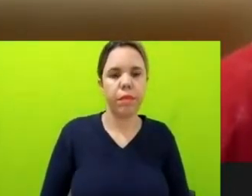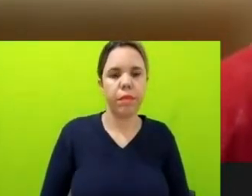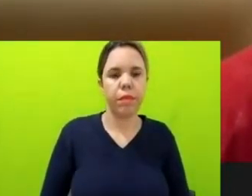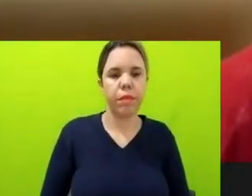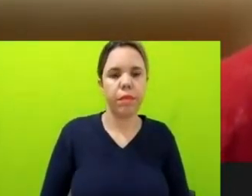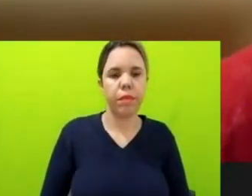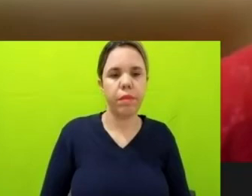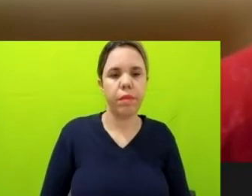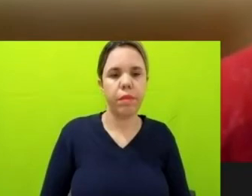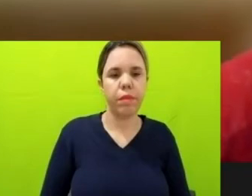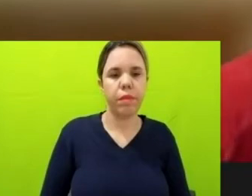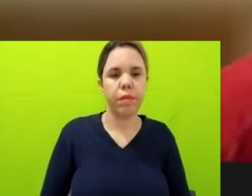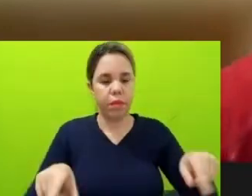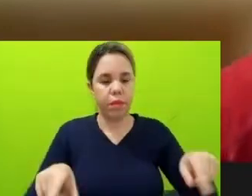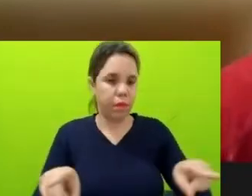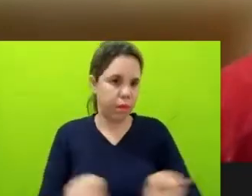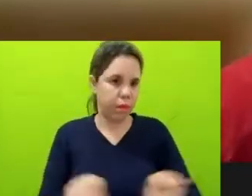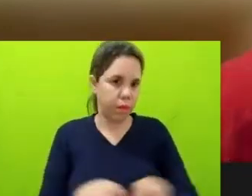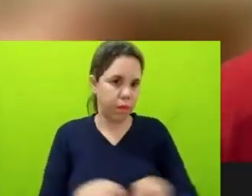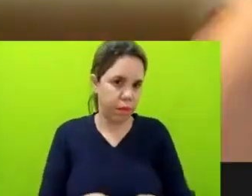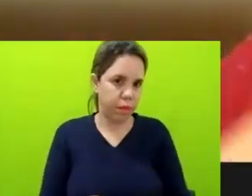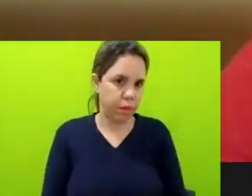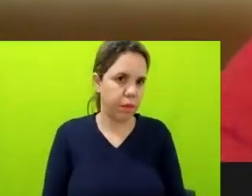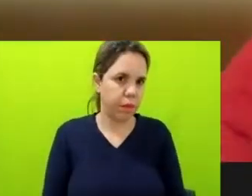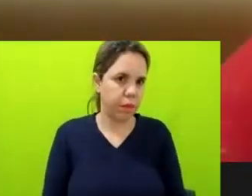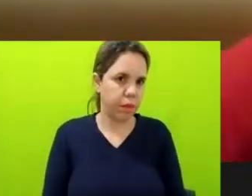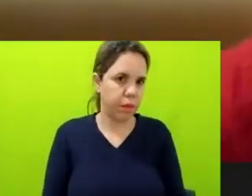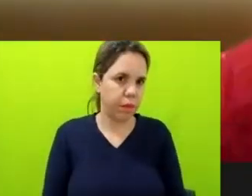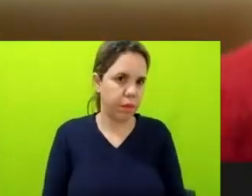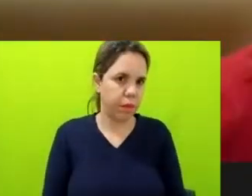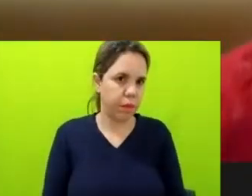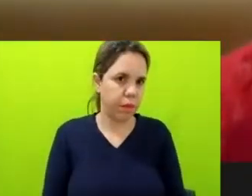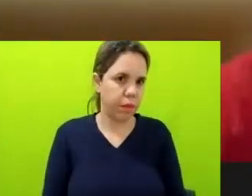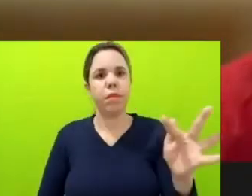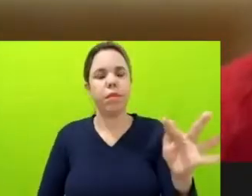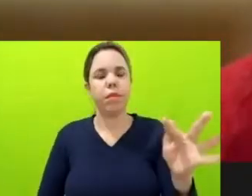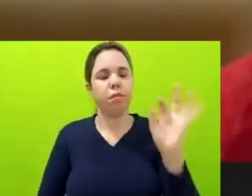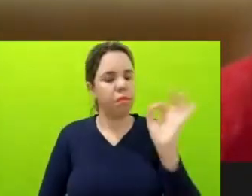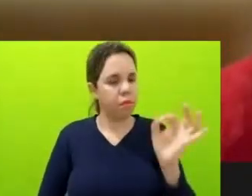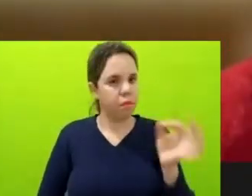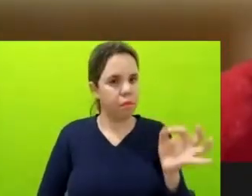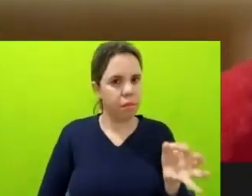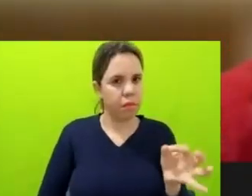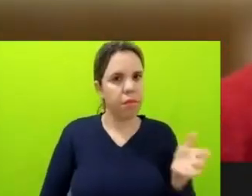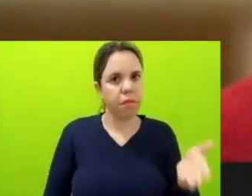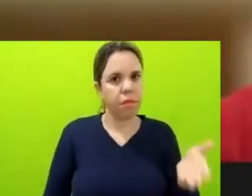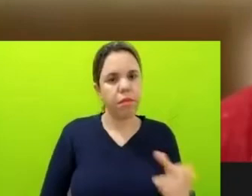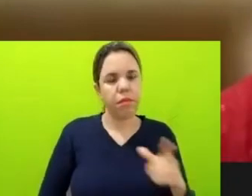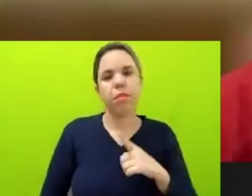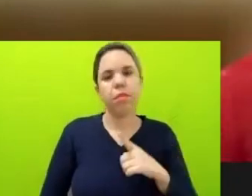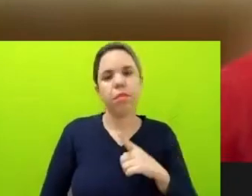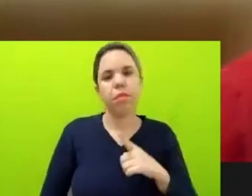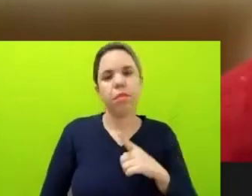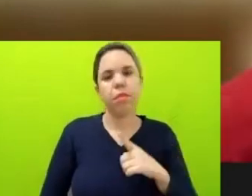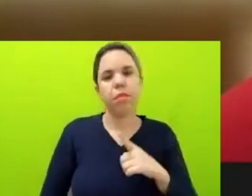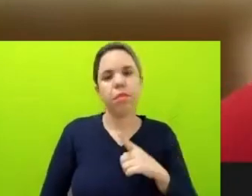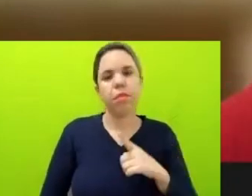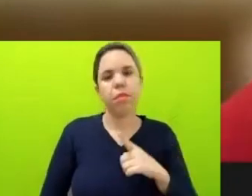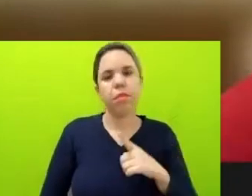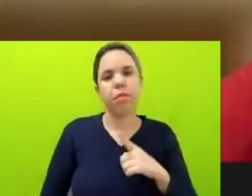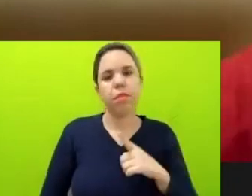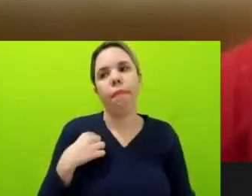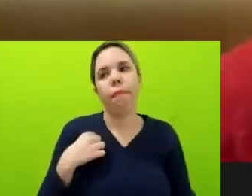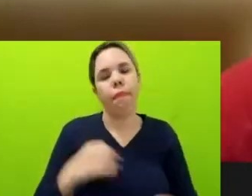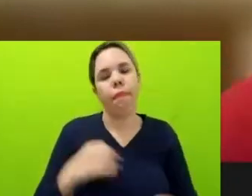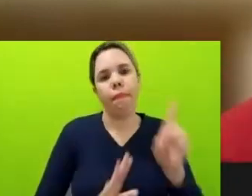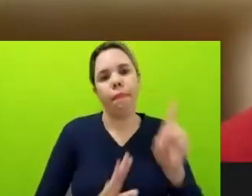futuro, né? A que nós temos direito também, né? Então, acho que alguns caminhos